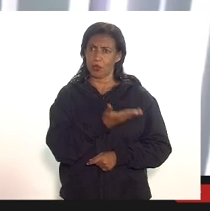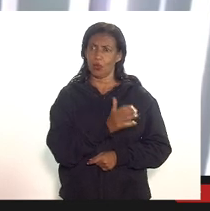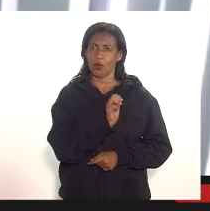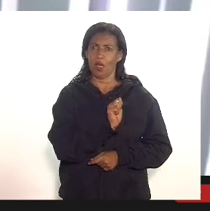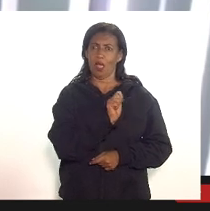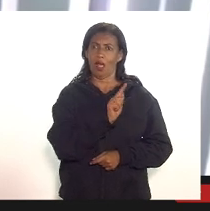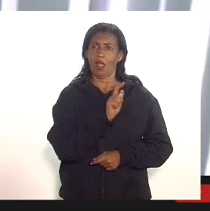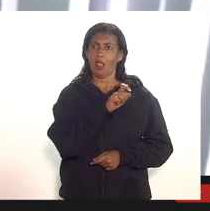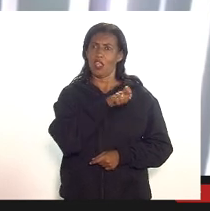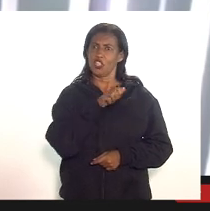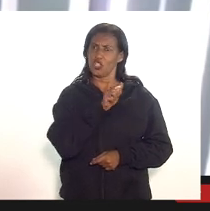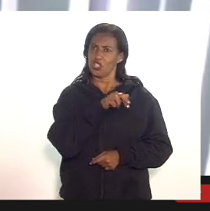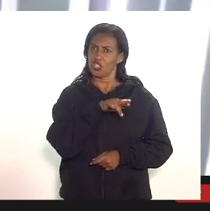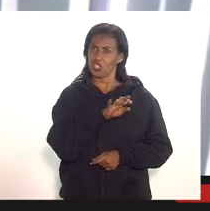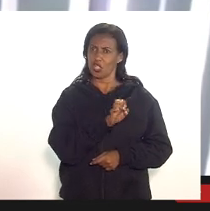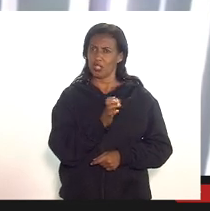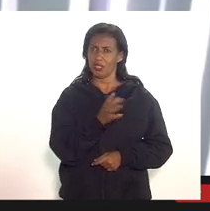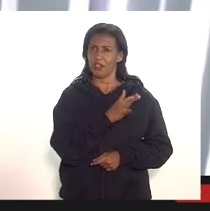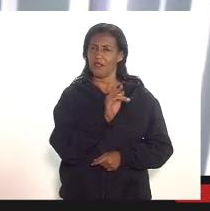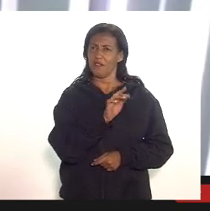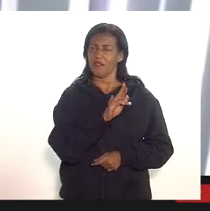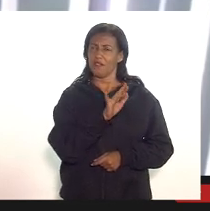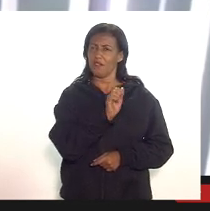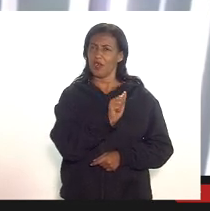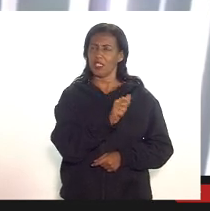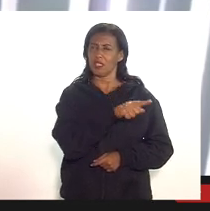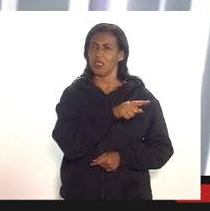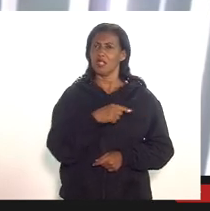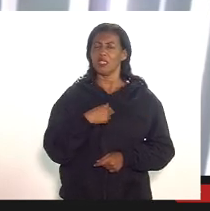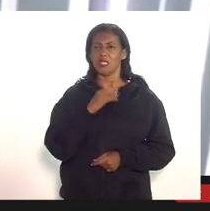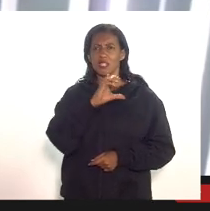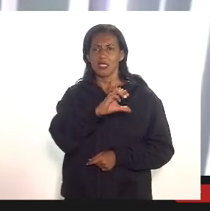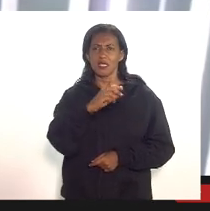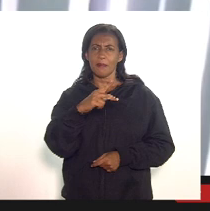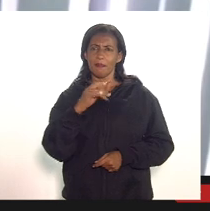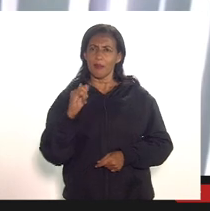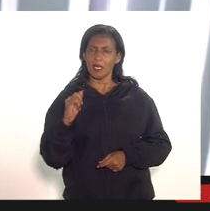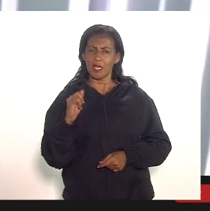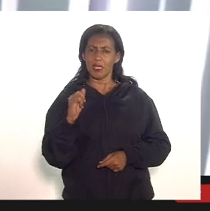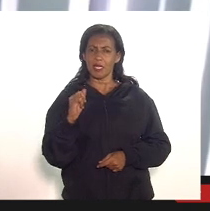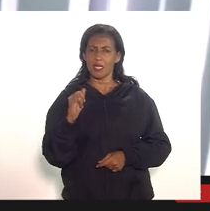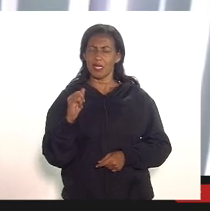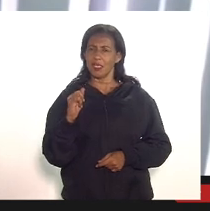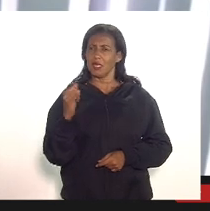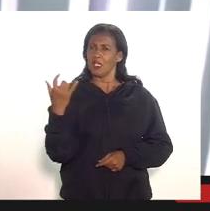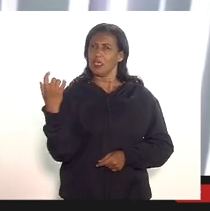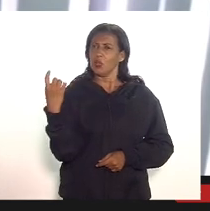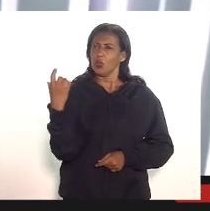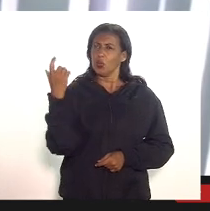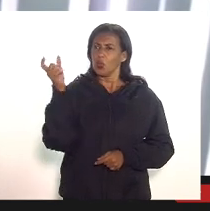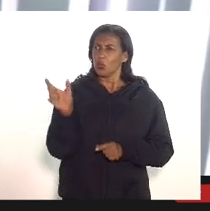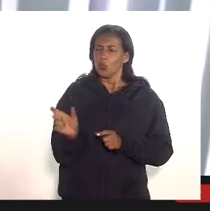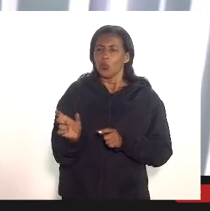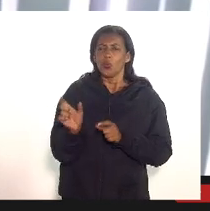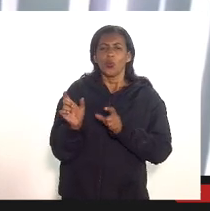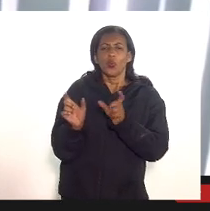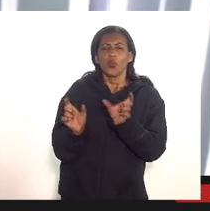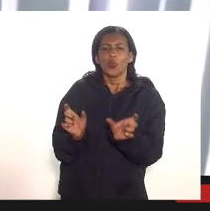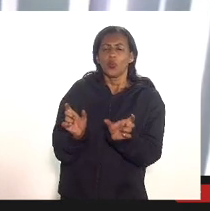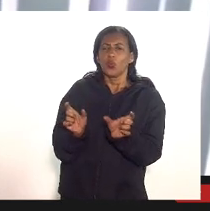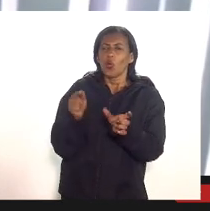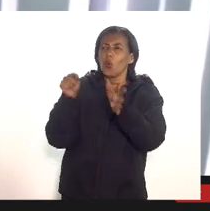Alexandre Freitas meu espírito nessa CPI é o espírito que se pressupõe em qualquer CPI é o espírito